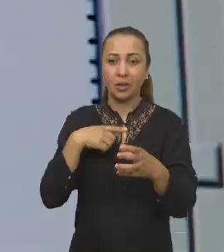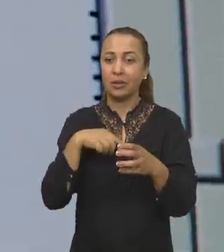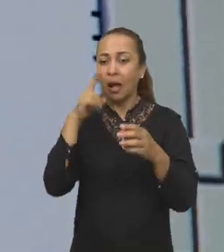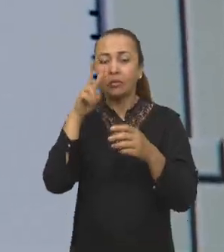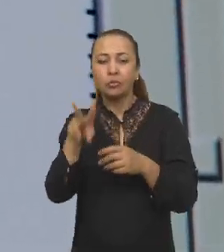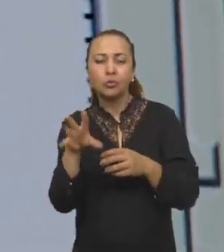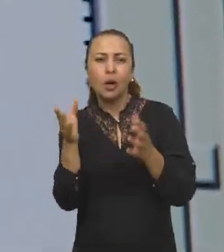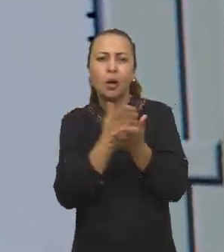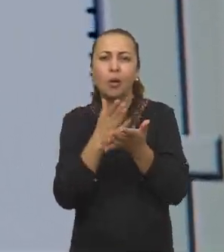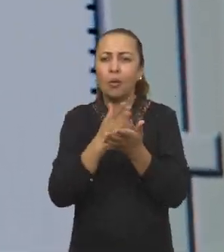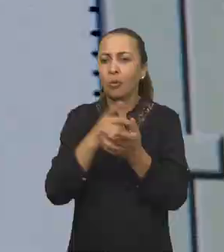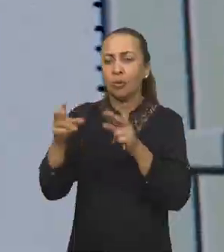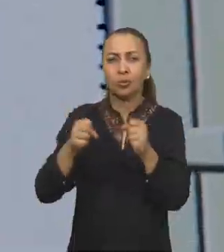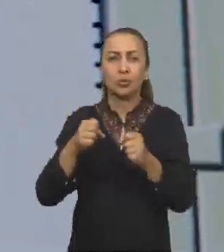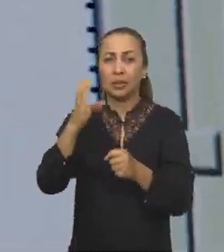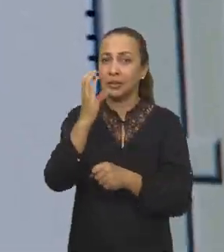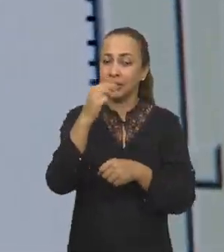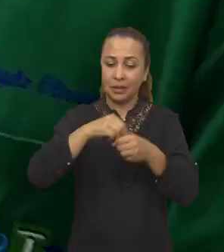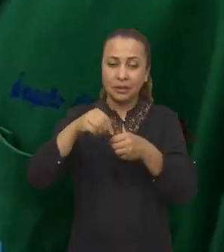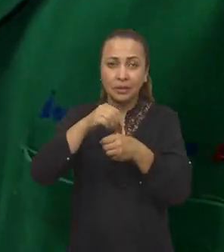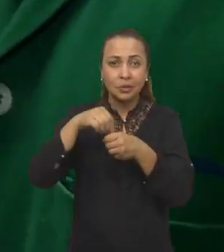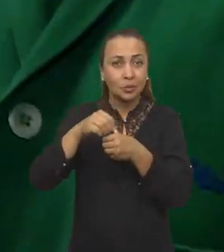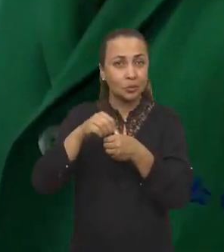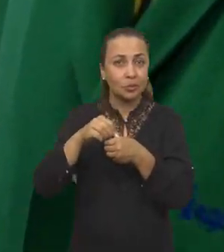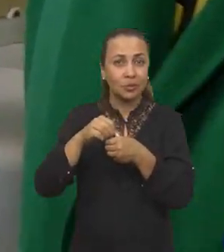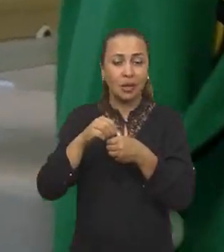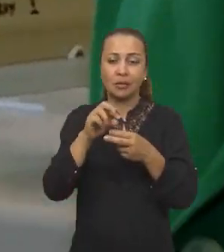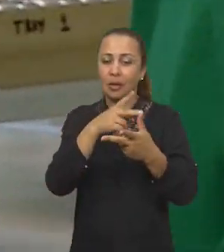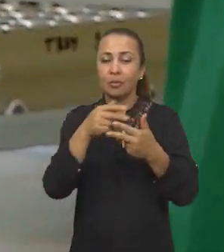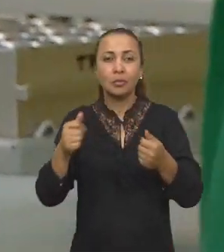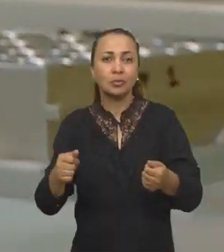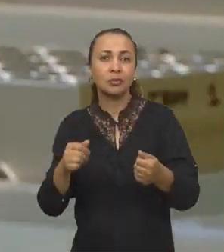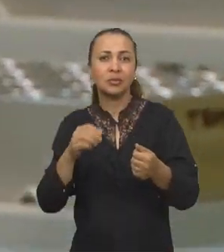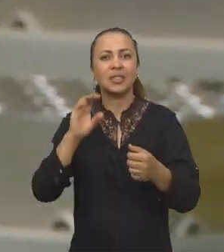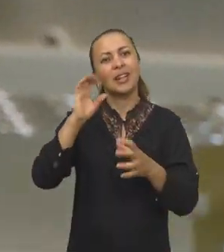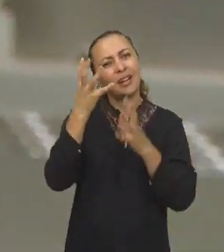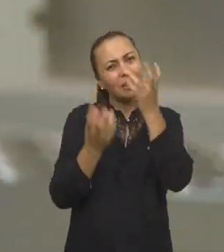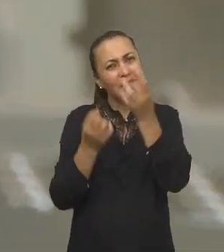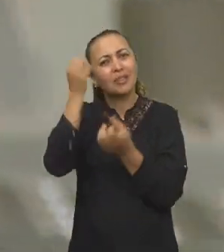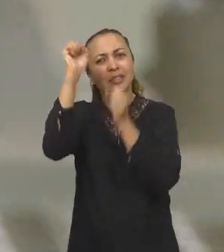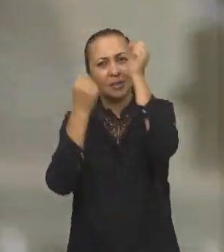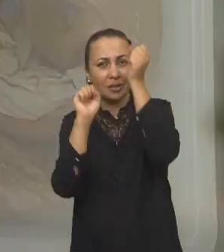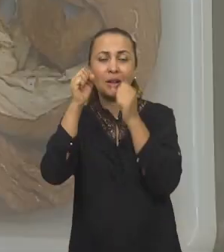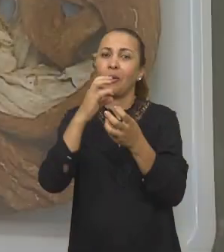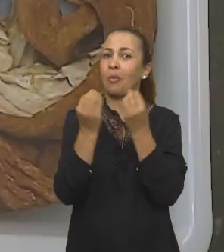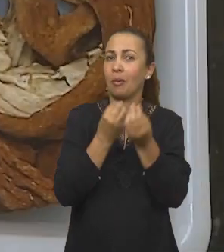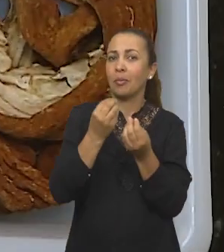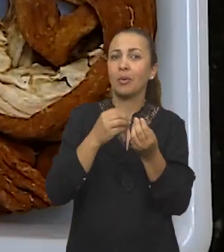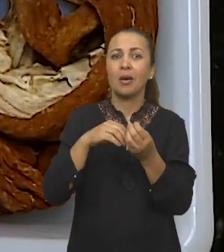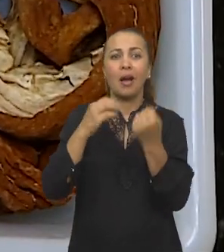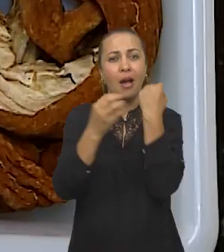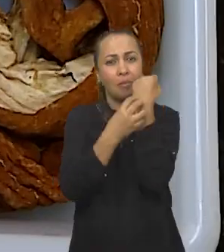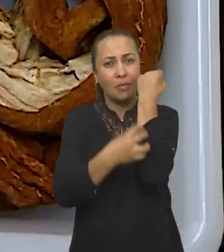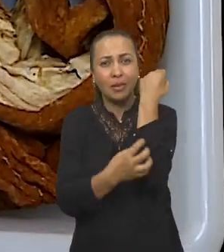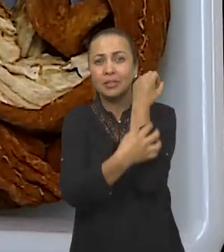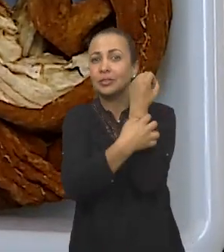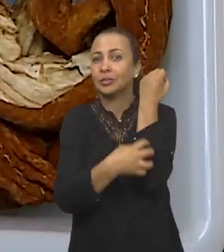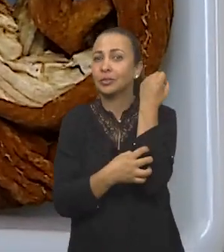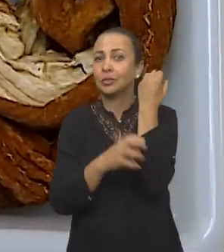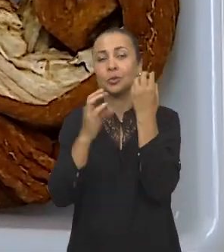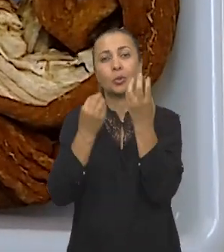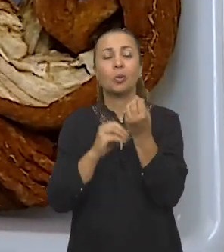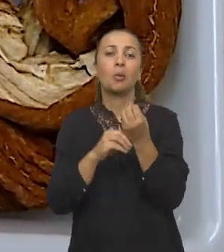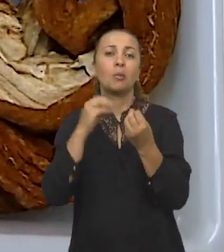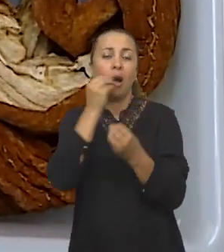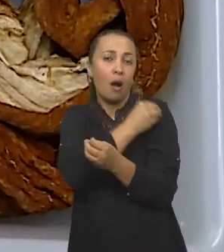se interessa por alguns resíduos lignocelulógicos. O que são isso? São esses materiais que são processados, como a coroa do abacaxi, como os restos